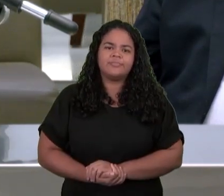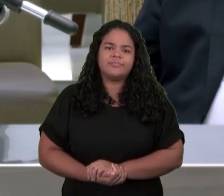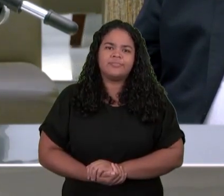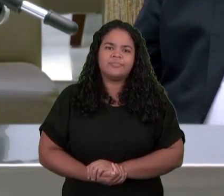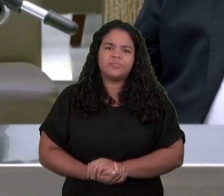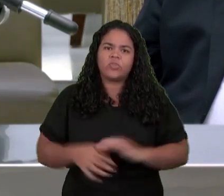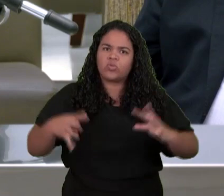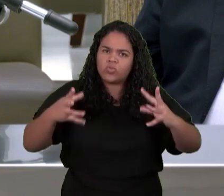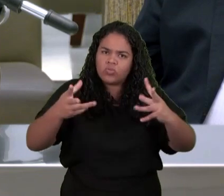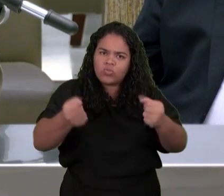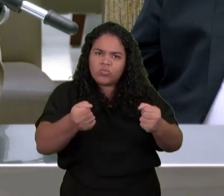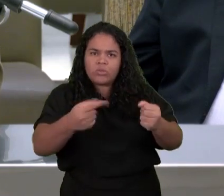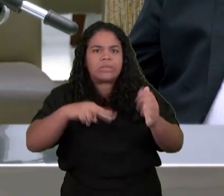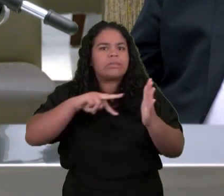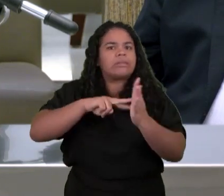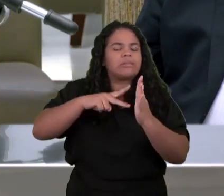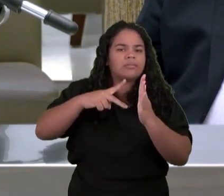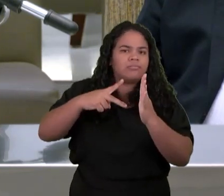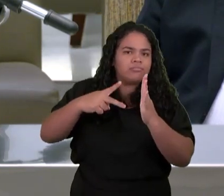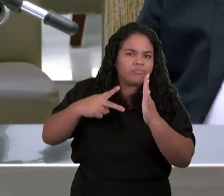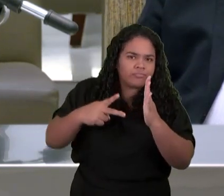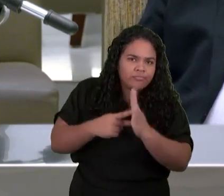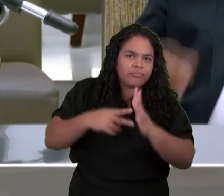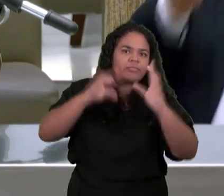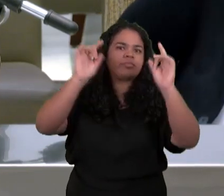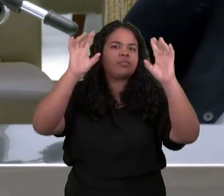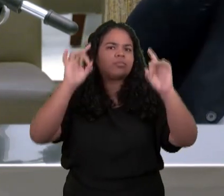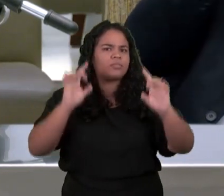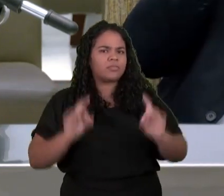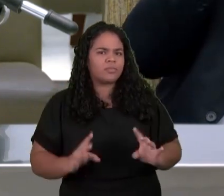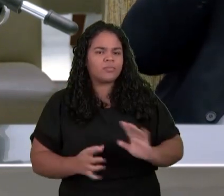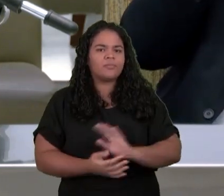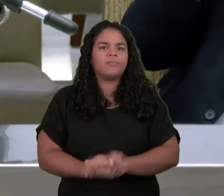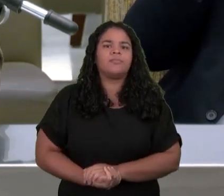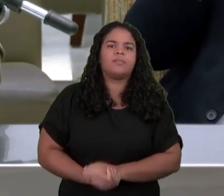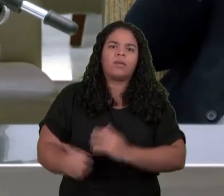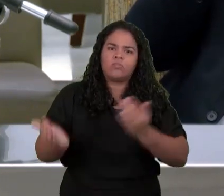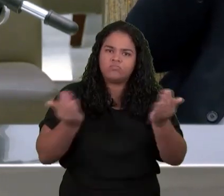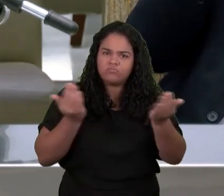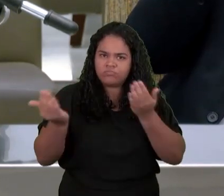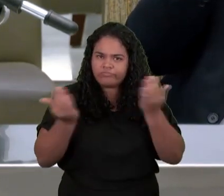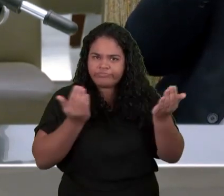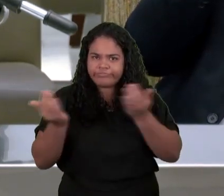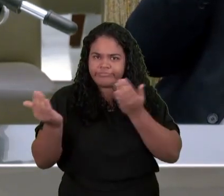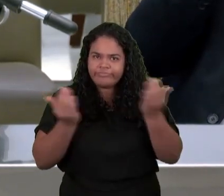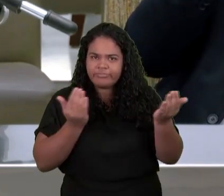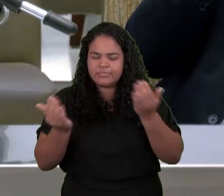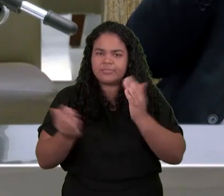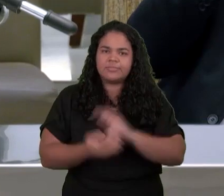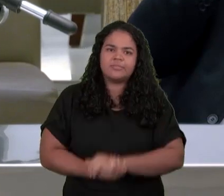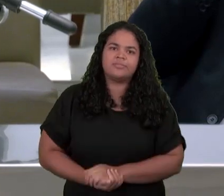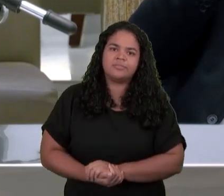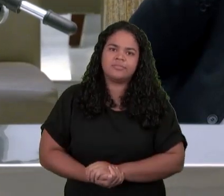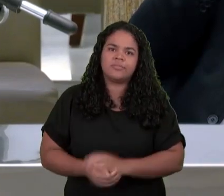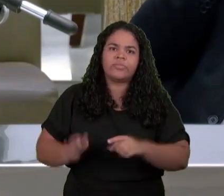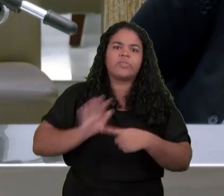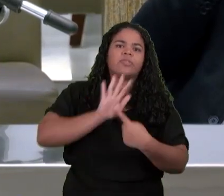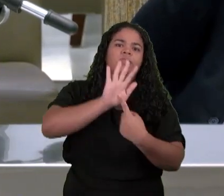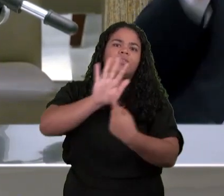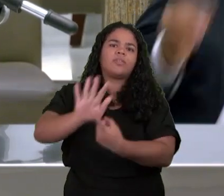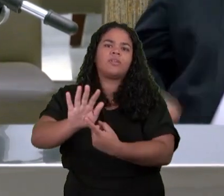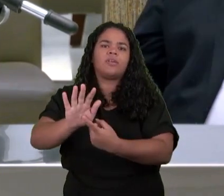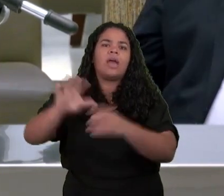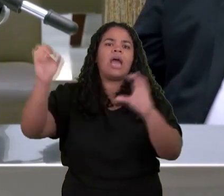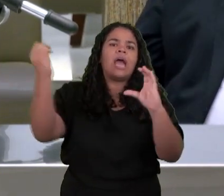profeta Ezequiel Para descrever Conotar Características Da segunda